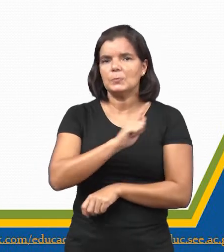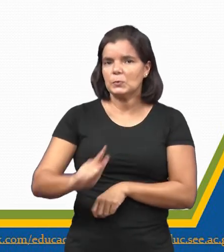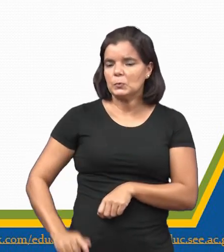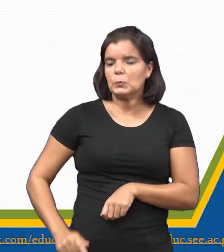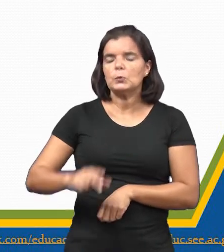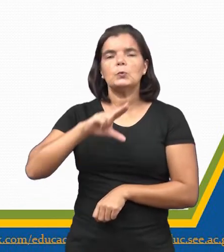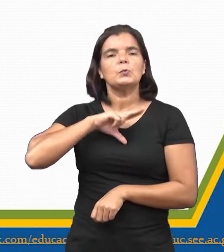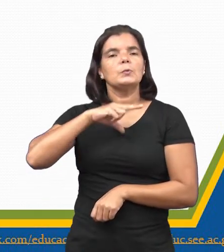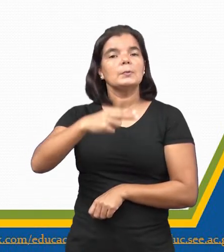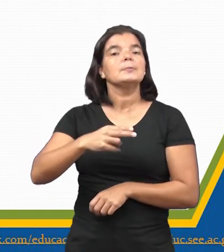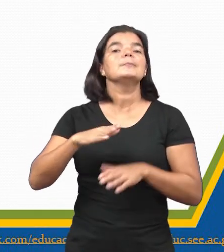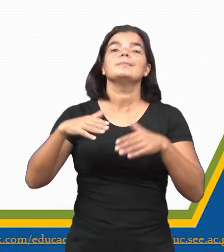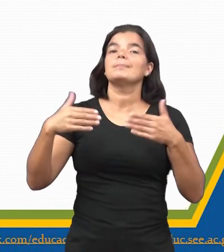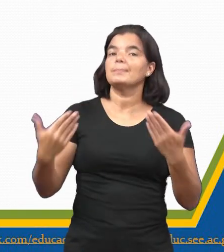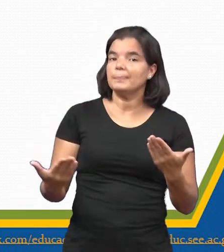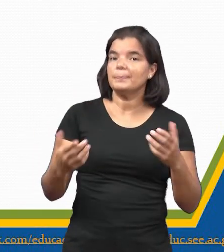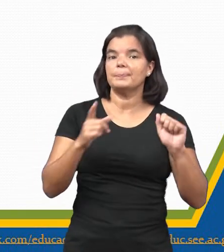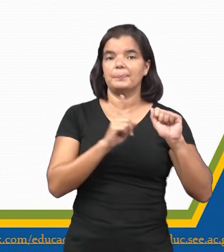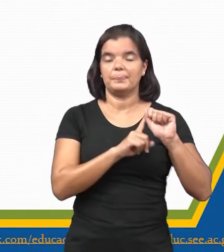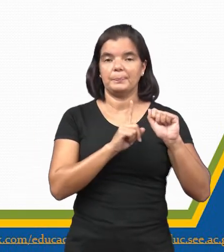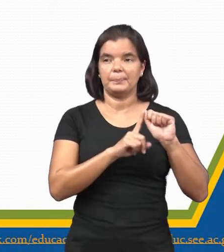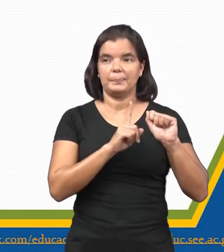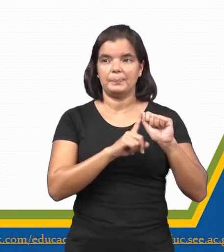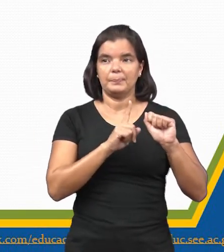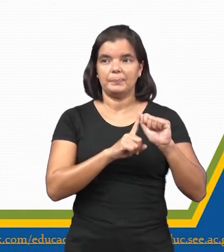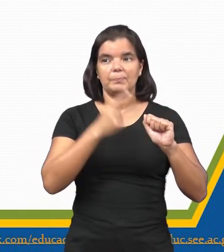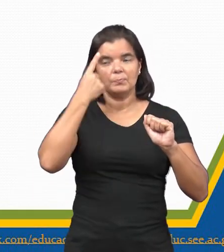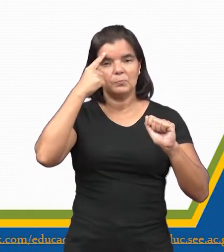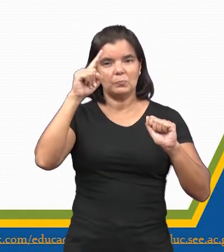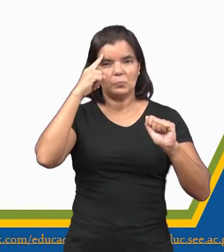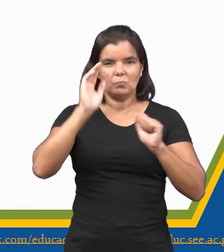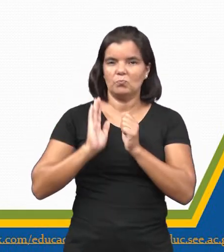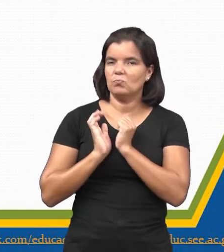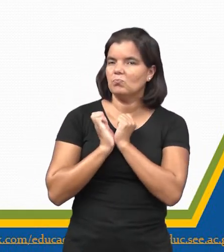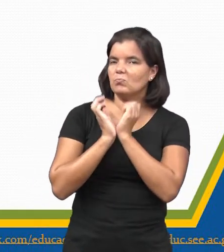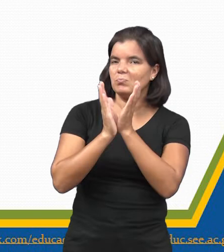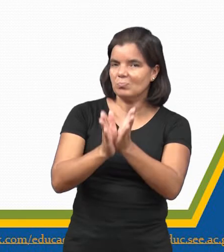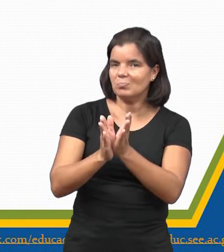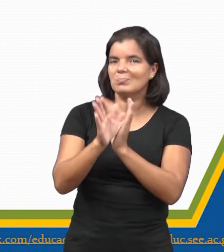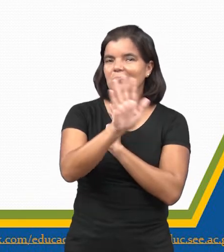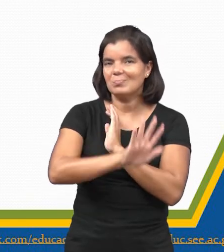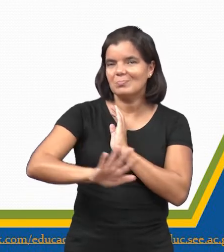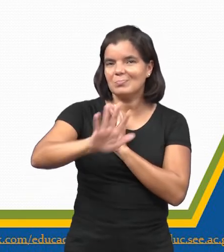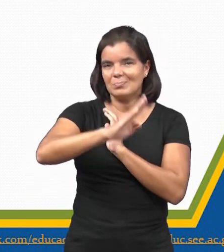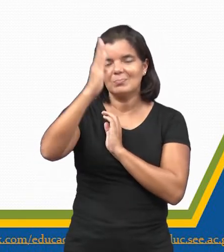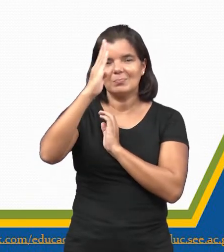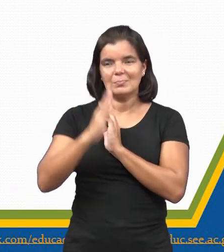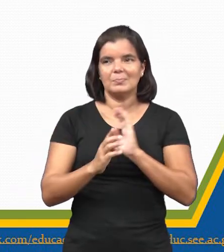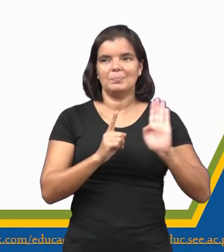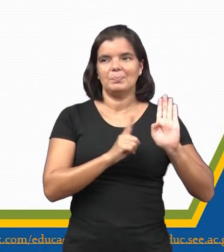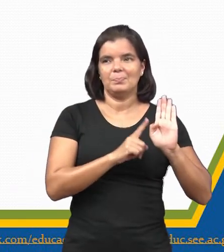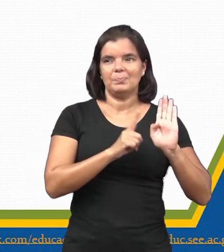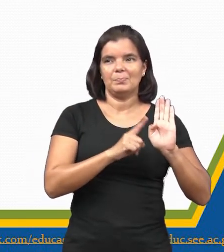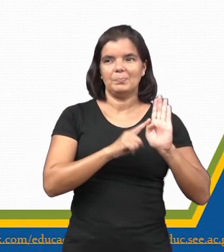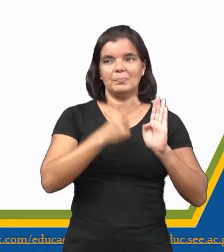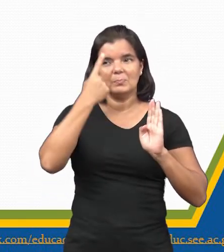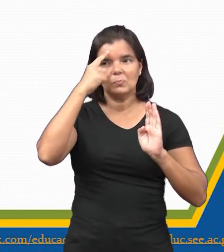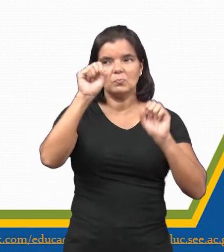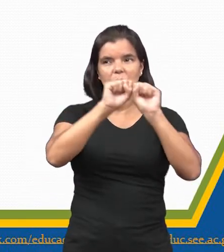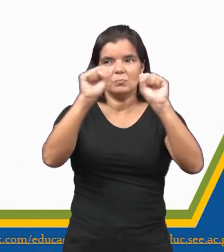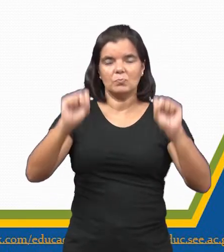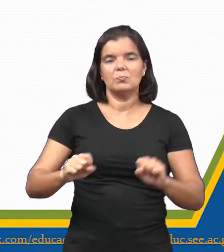português se deu através da... Letra A, criação da Companhia Geral do Comércio do Estado do Brasil. Letra B,